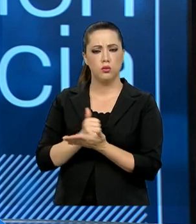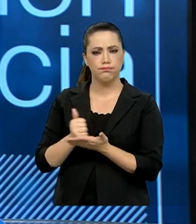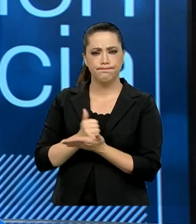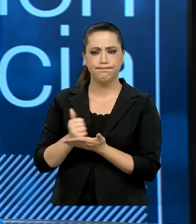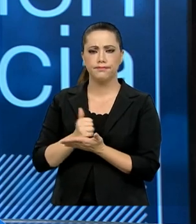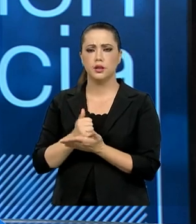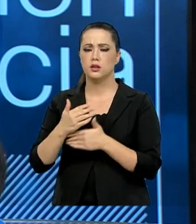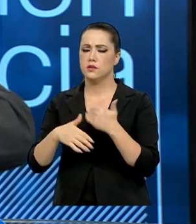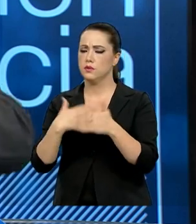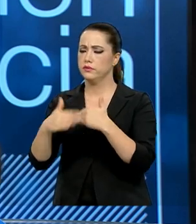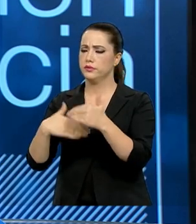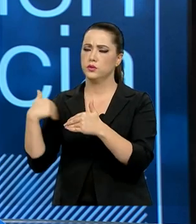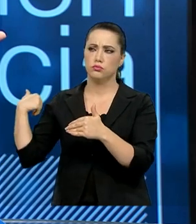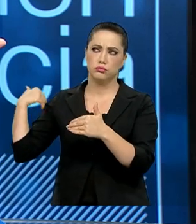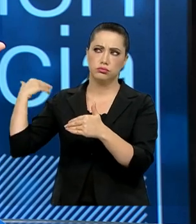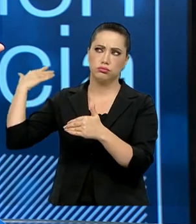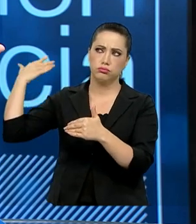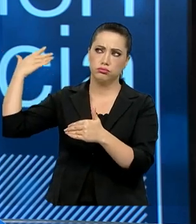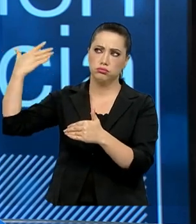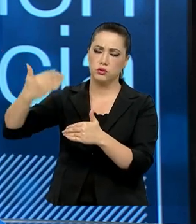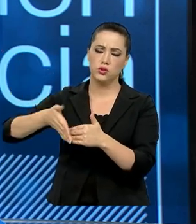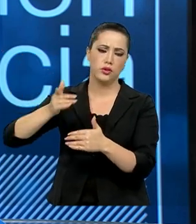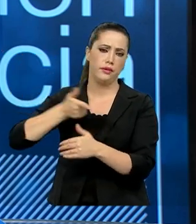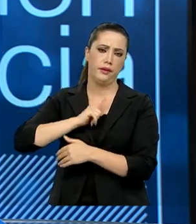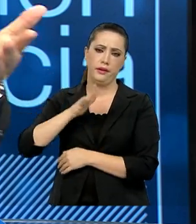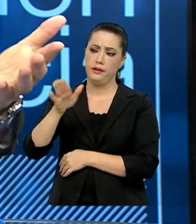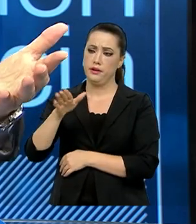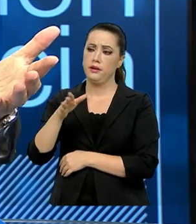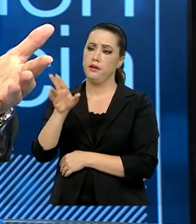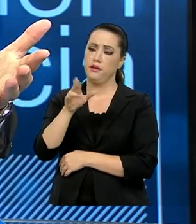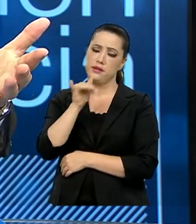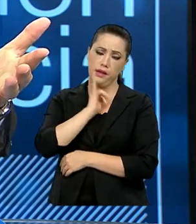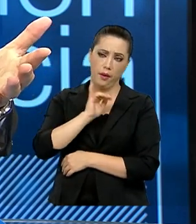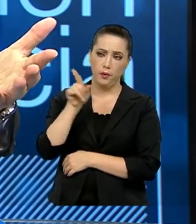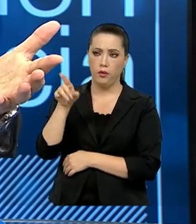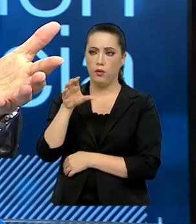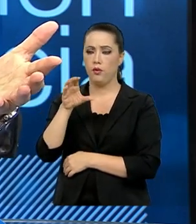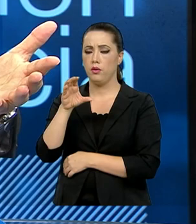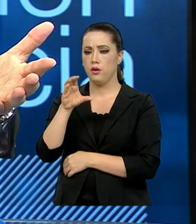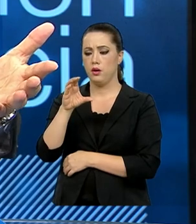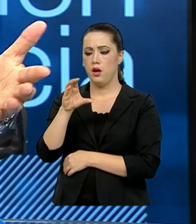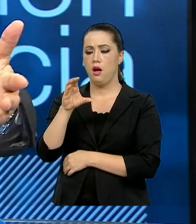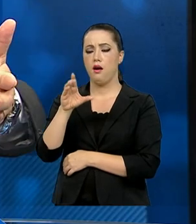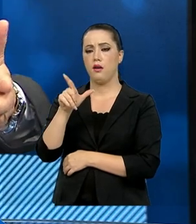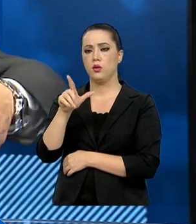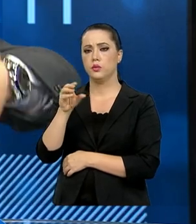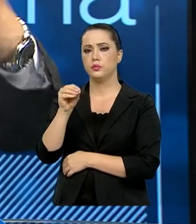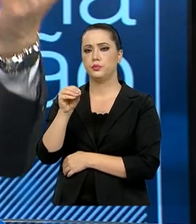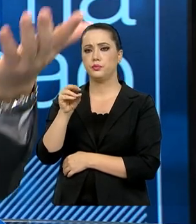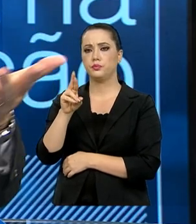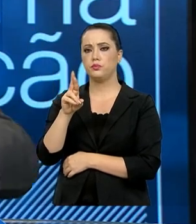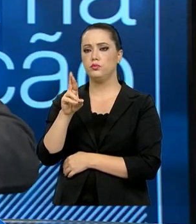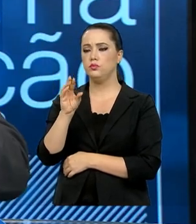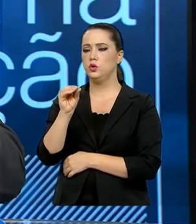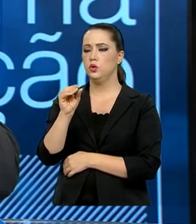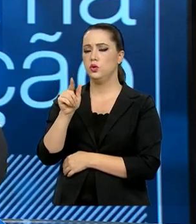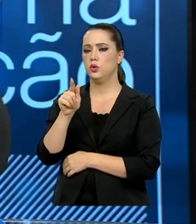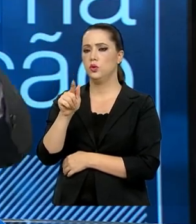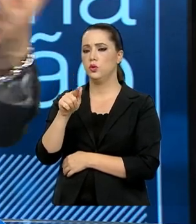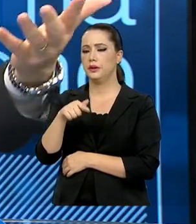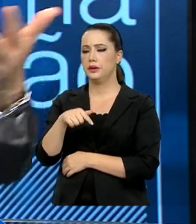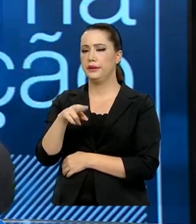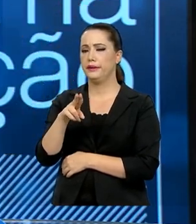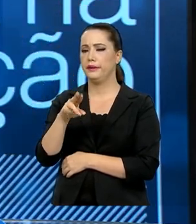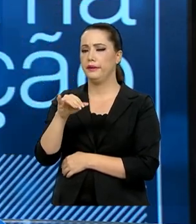desenvolvidos ao longo do tempo, que já existem aí há muito tempo. Por exemplo, a hidroxicloroquina, que tem 70 anos no mercado,